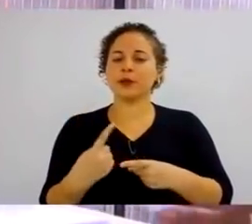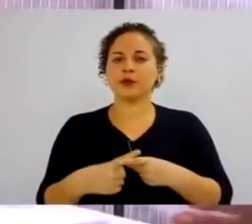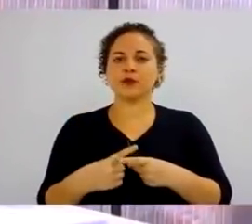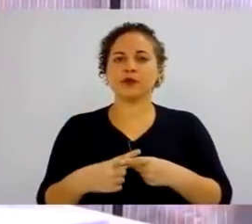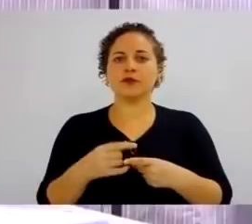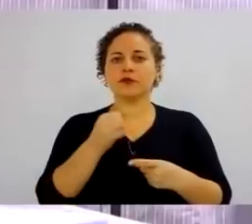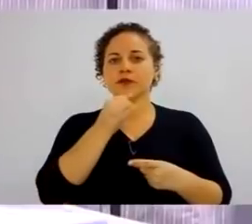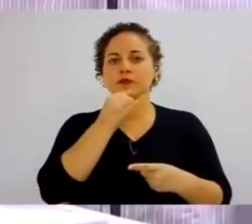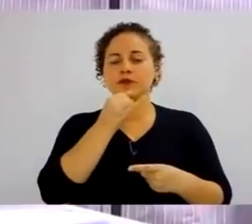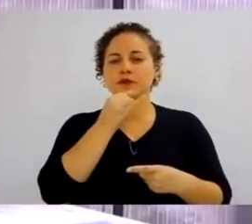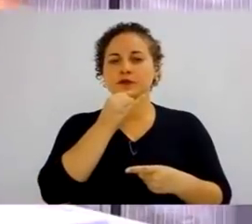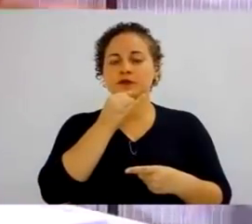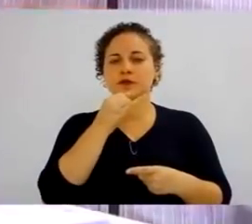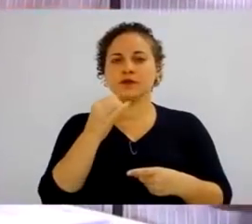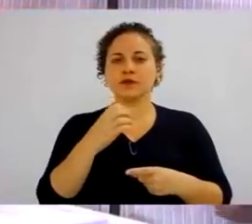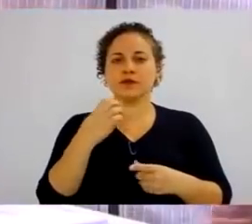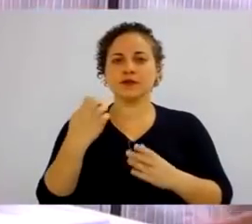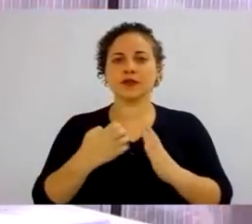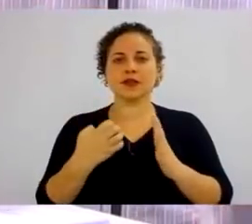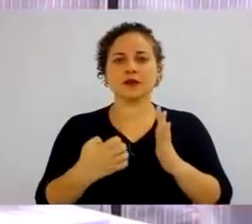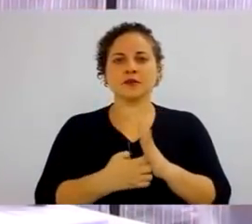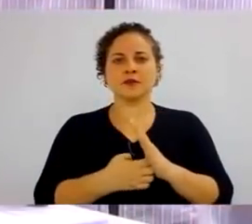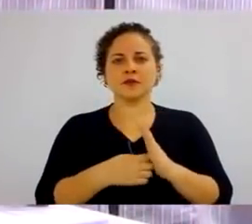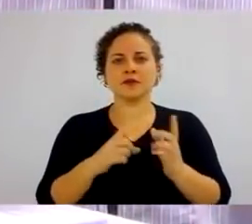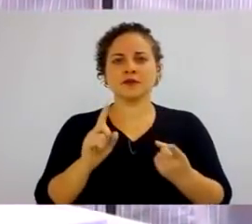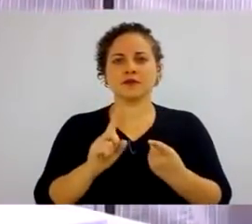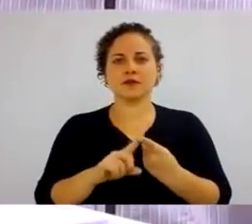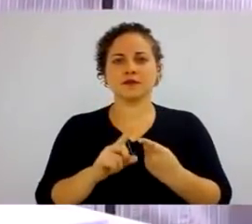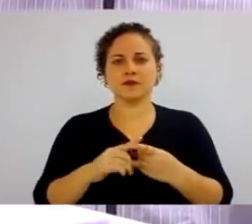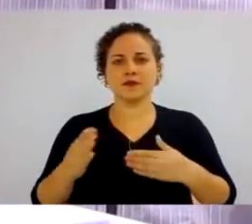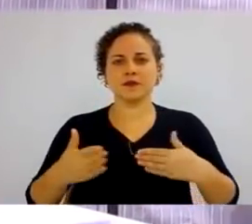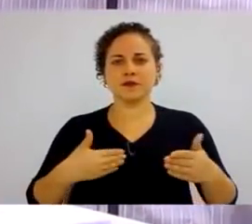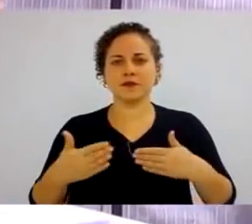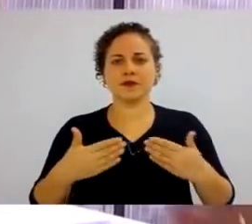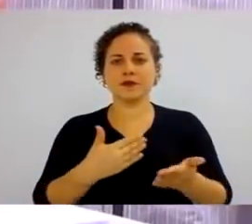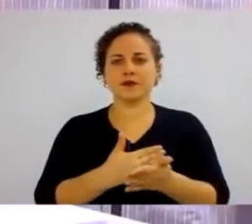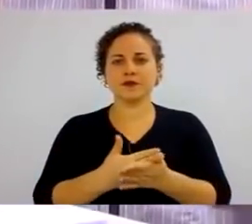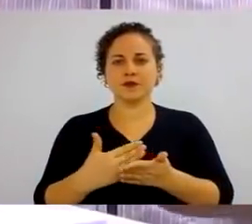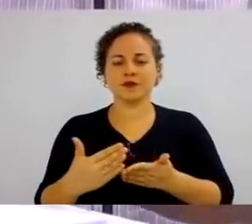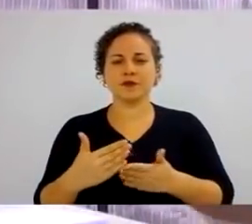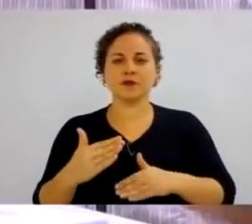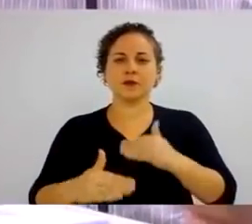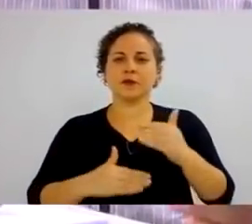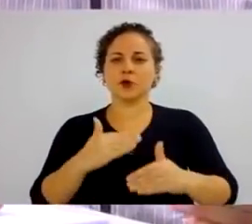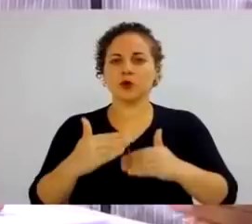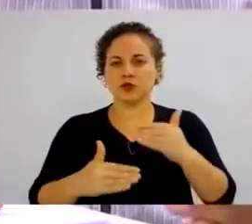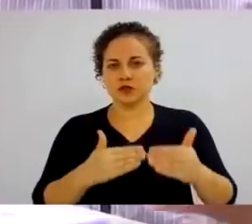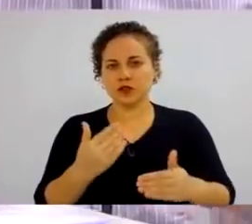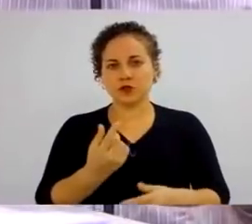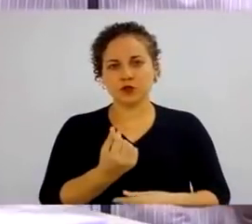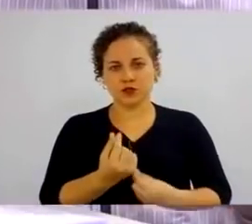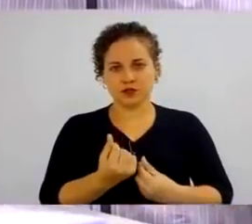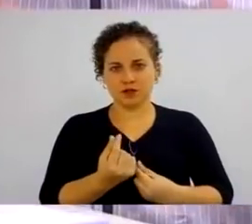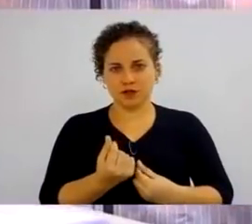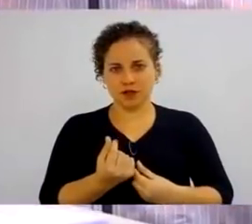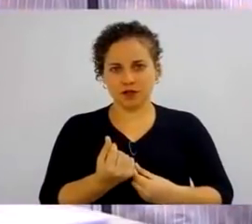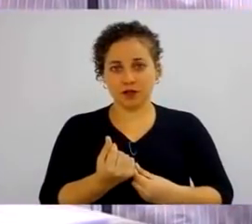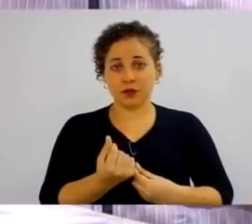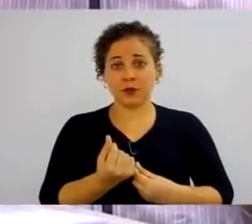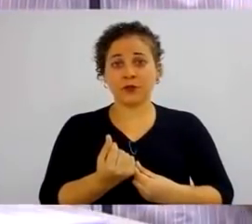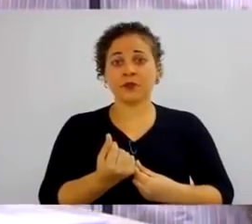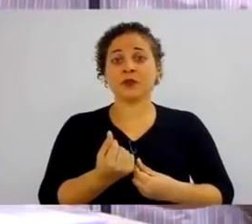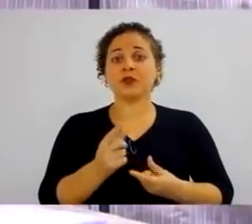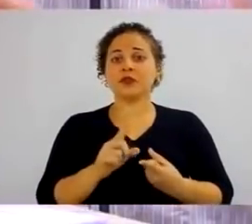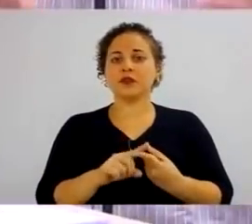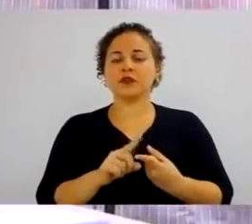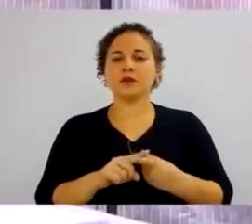da briga acirrada das outras empresas, a competitividade de mercado. E com isso, o processo de remuneração, cada